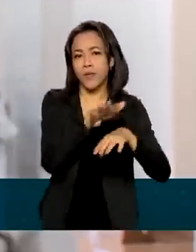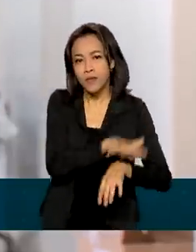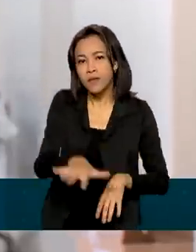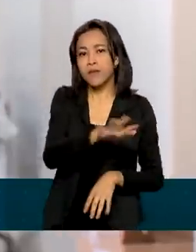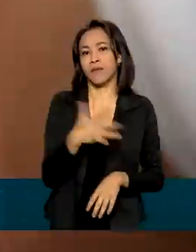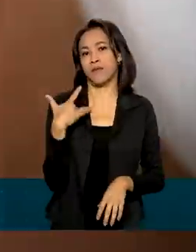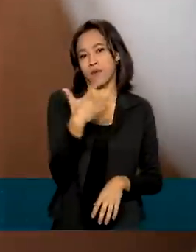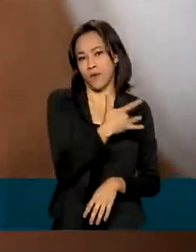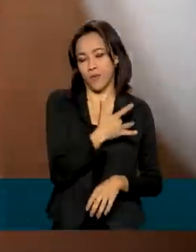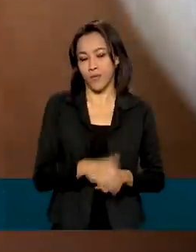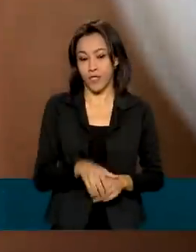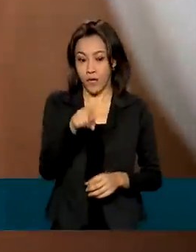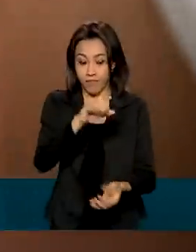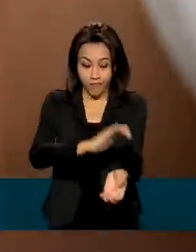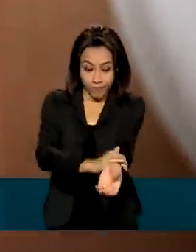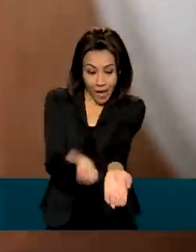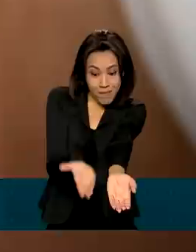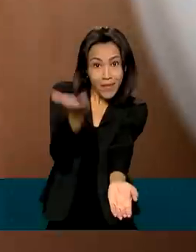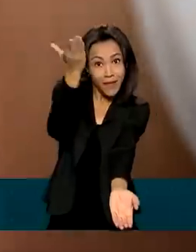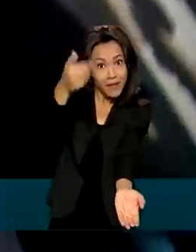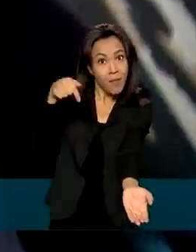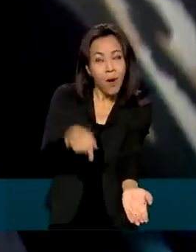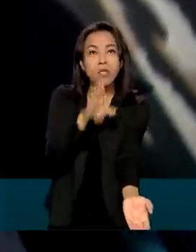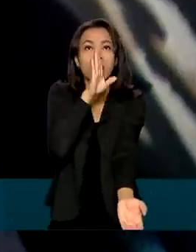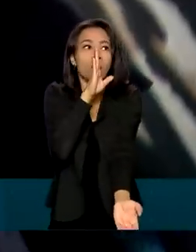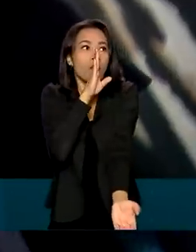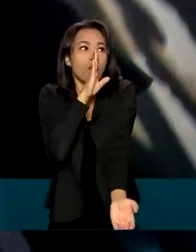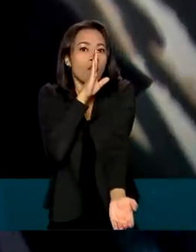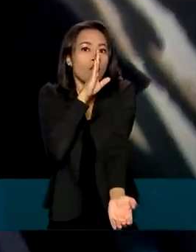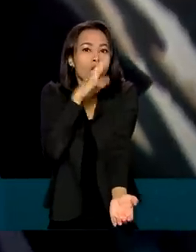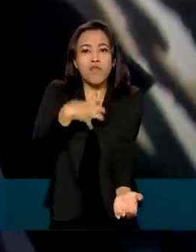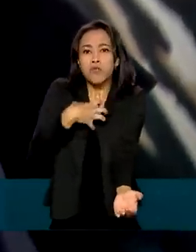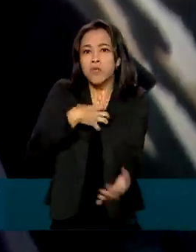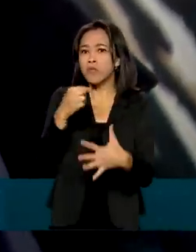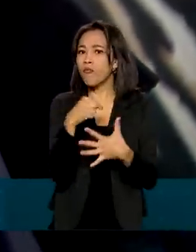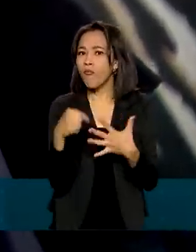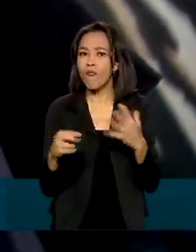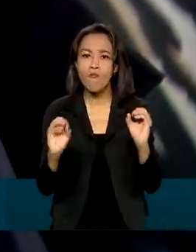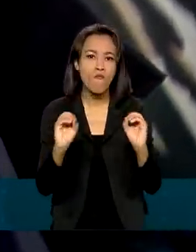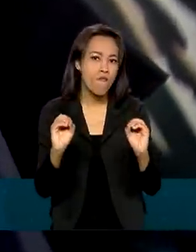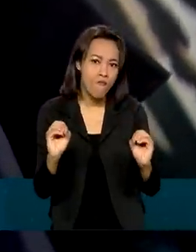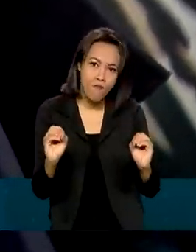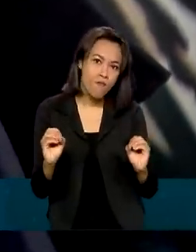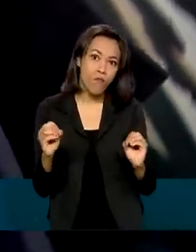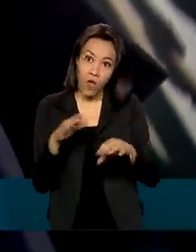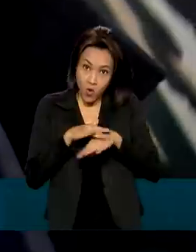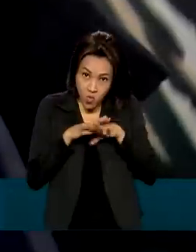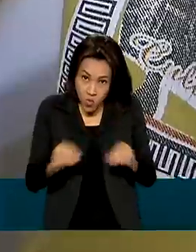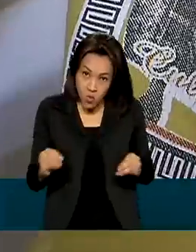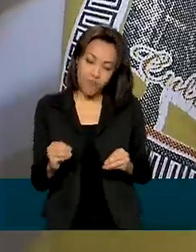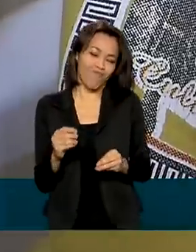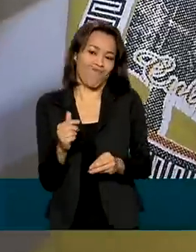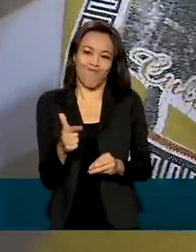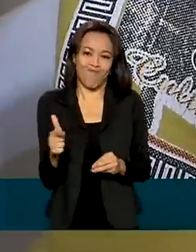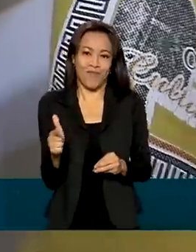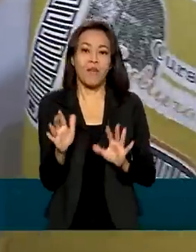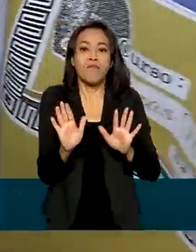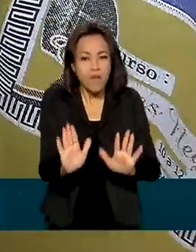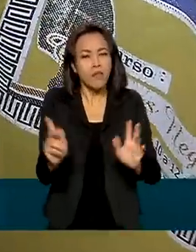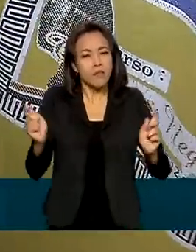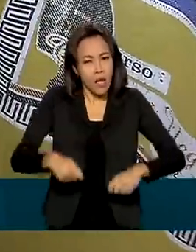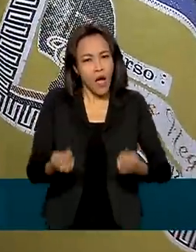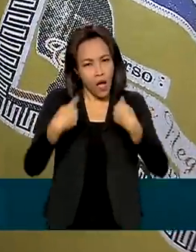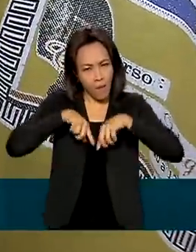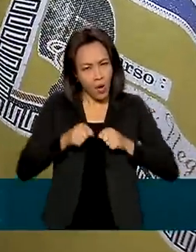da saúde. A hipertensão pode ser silenciosa, sem sintomas. Ela não tem cura, mas pode ser